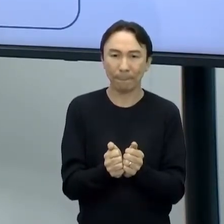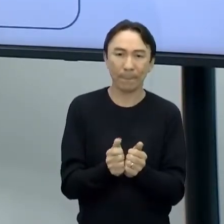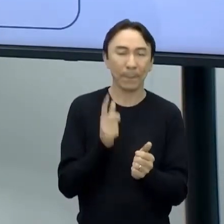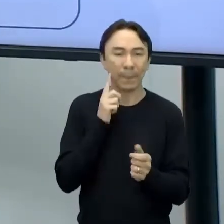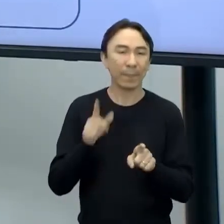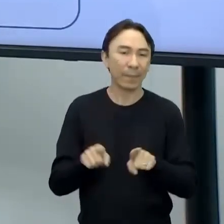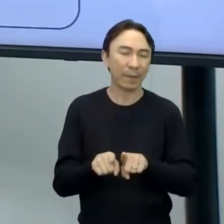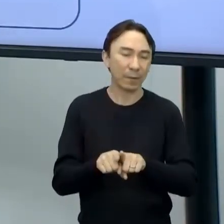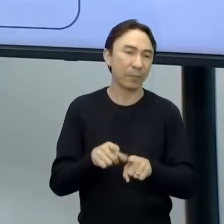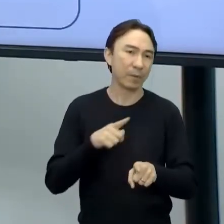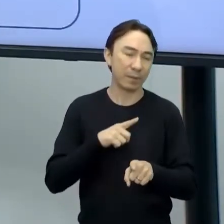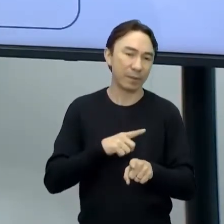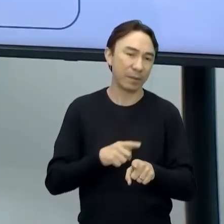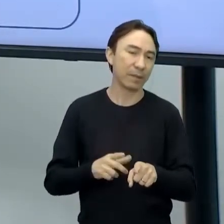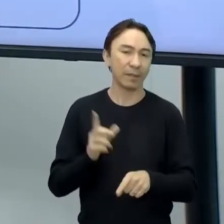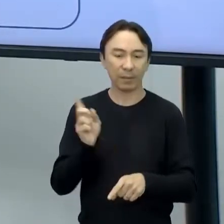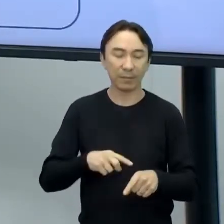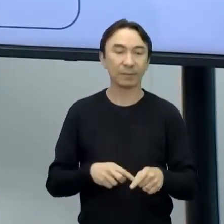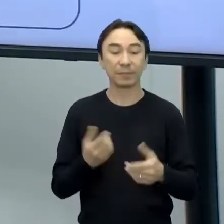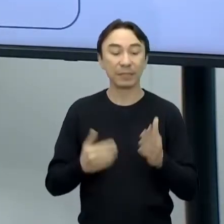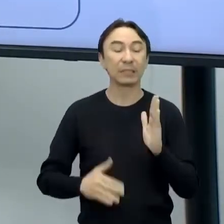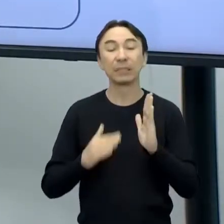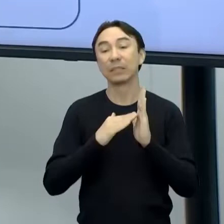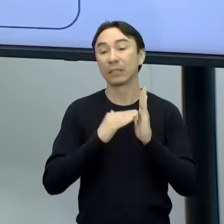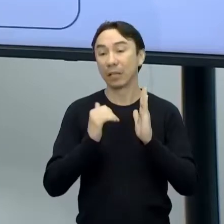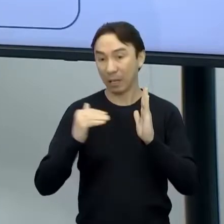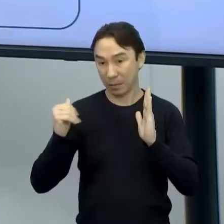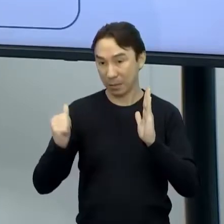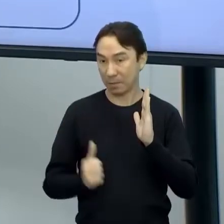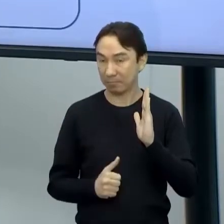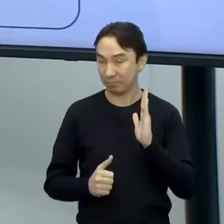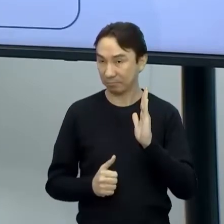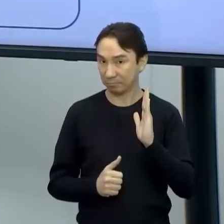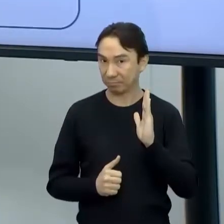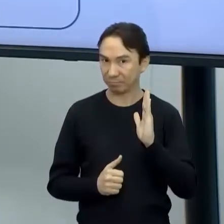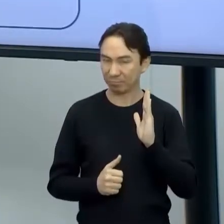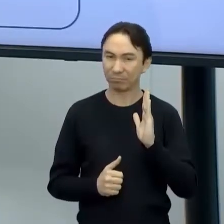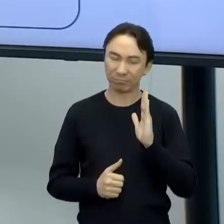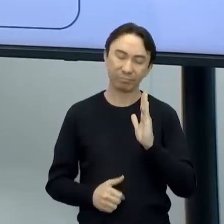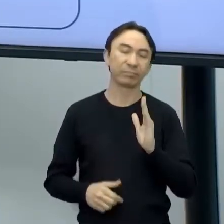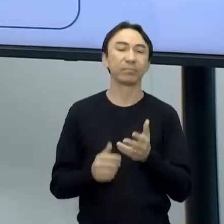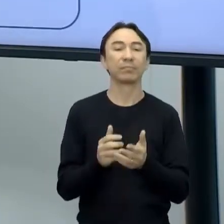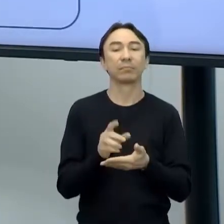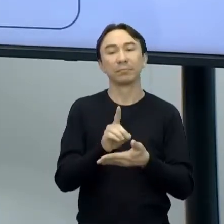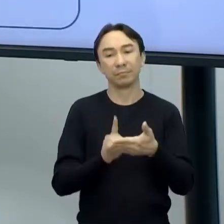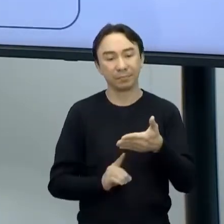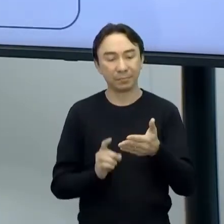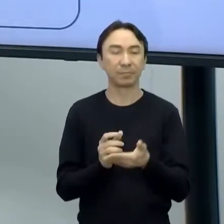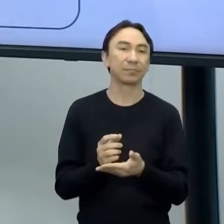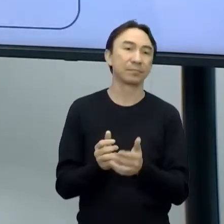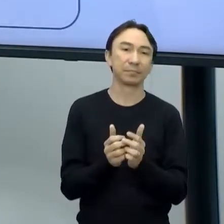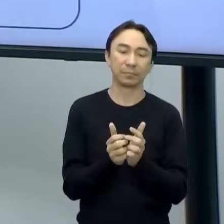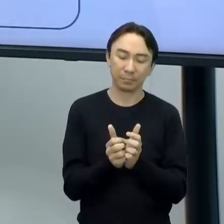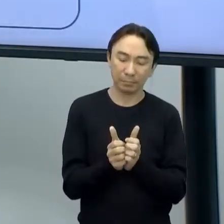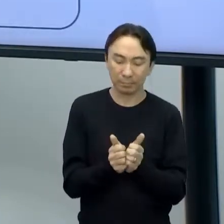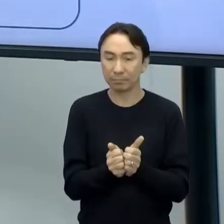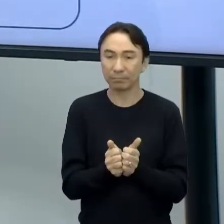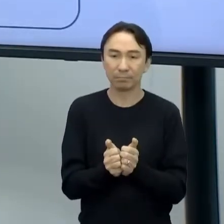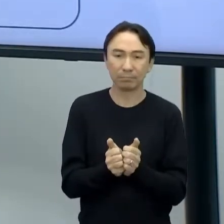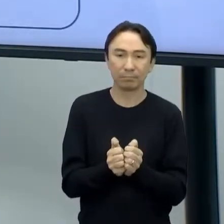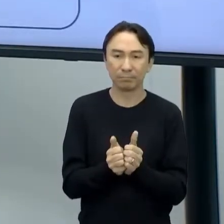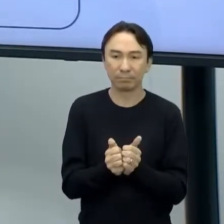a estética. Então, dentro do design de jogos, eu posso trabalhar com várias coisas. Eu posso ter vários ramos